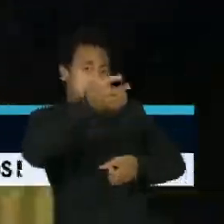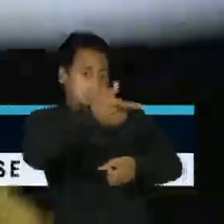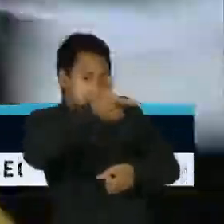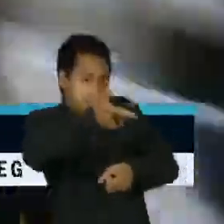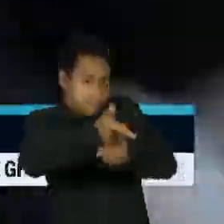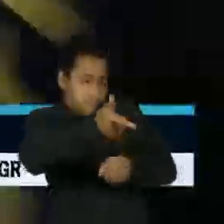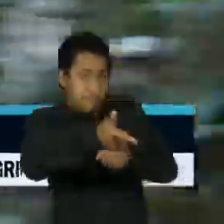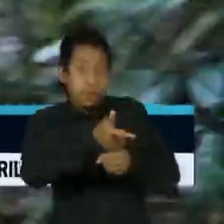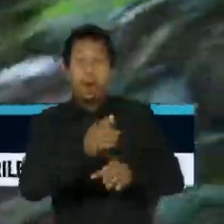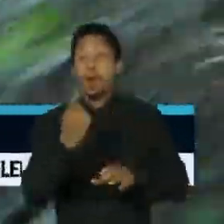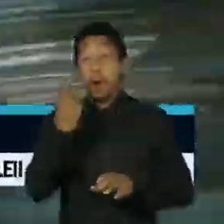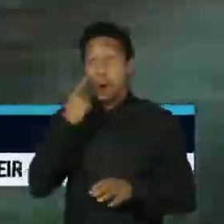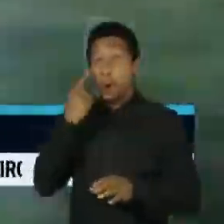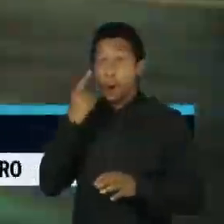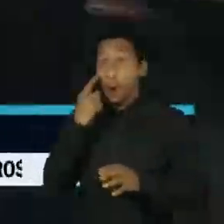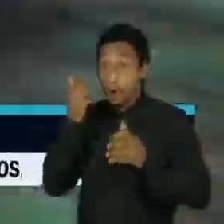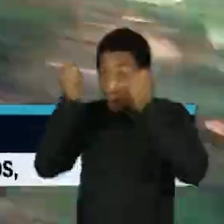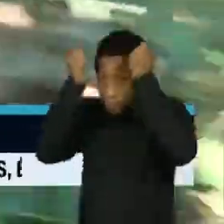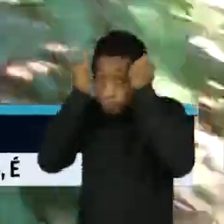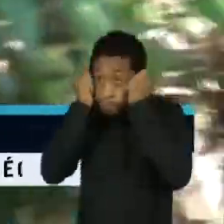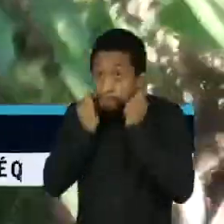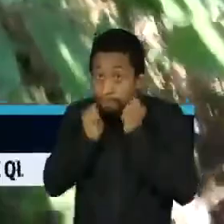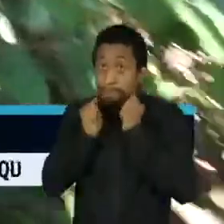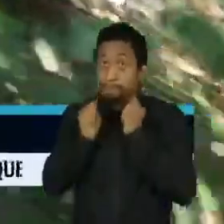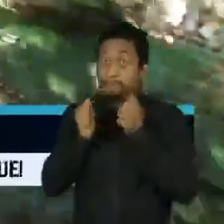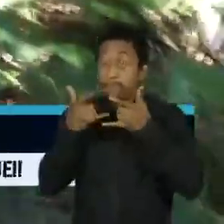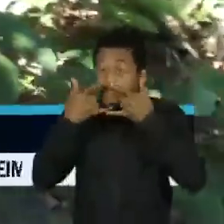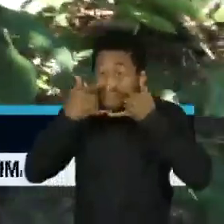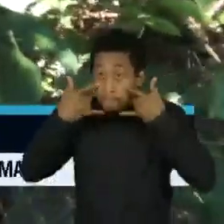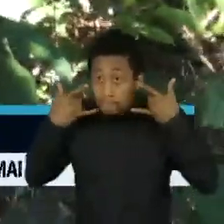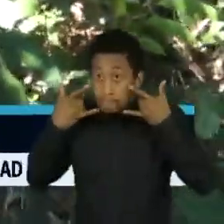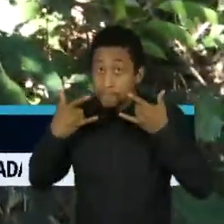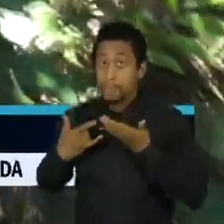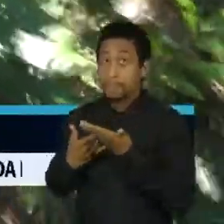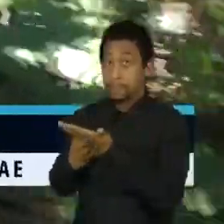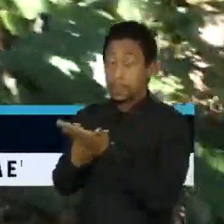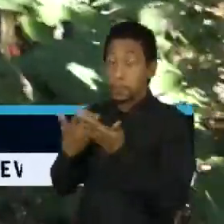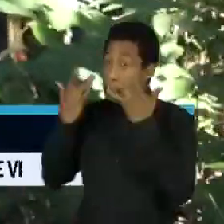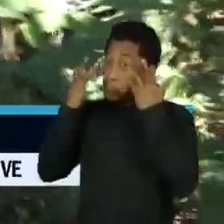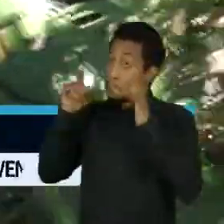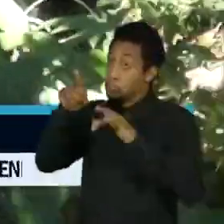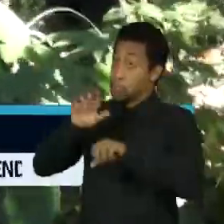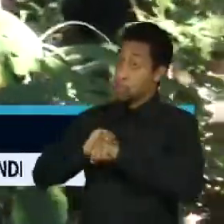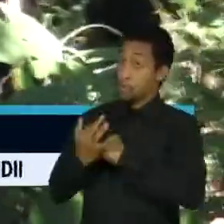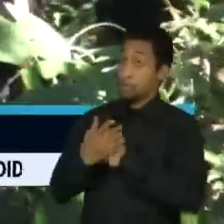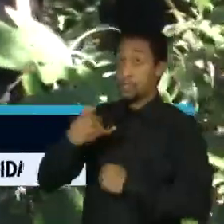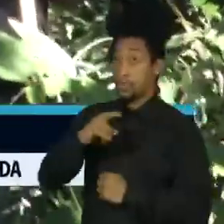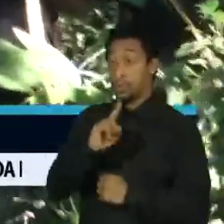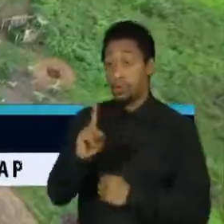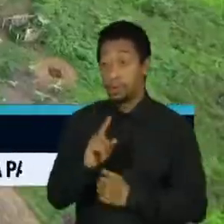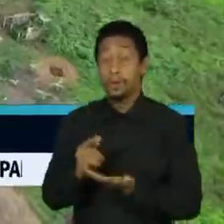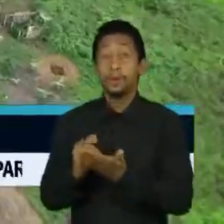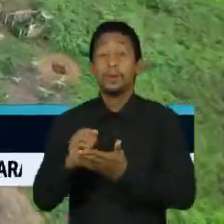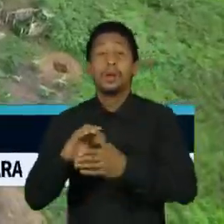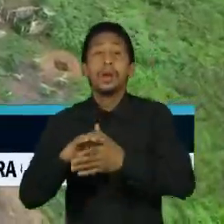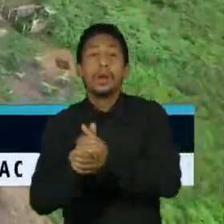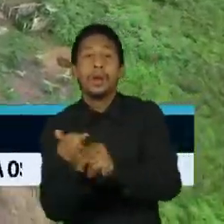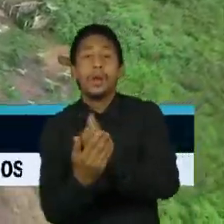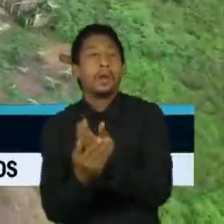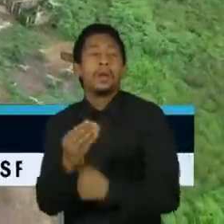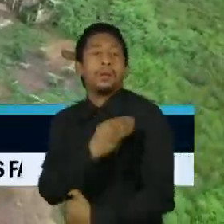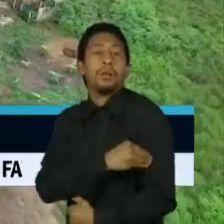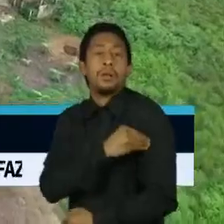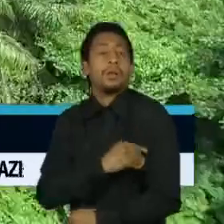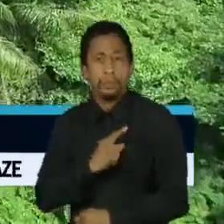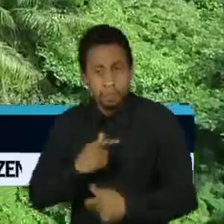A gente vai te dar essa massa, cara? Quer proteção contra a Covid? A gente não sabe o que você tem. Cadê? Olha fujão. O território